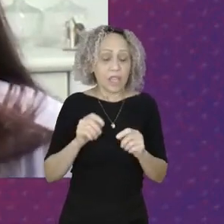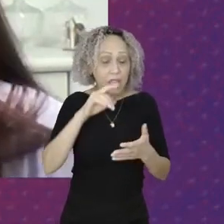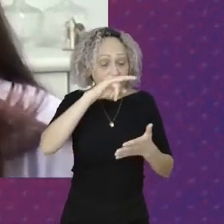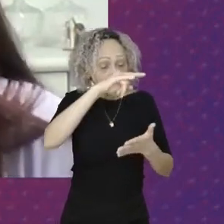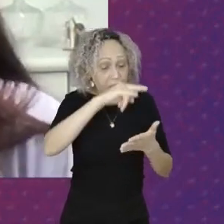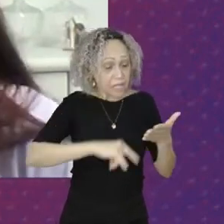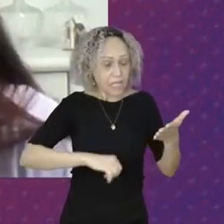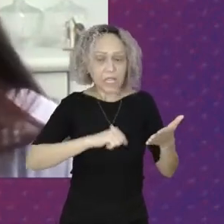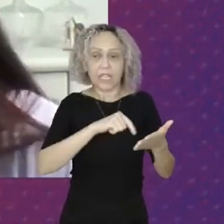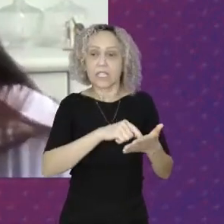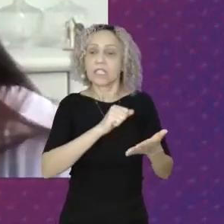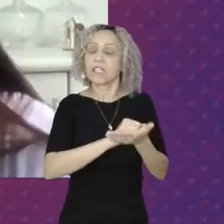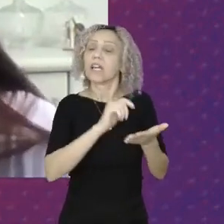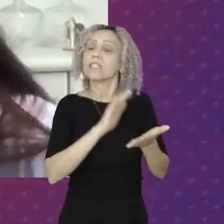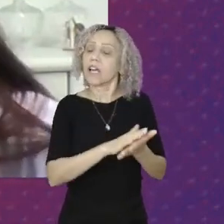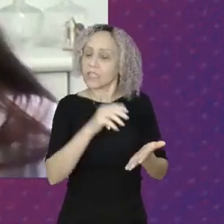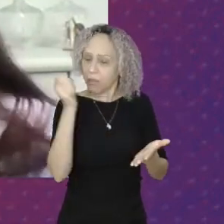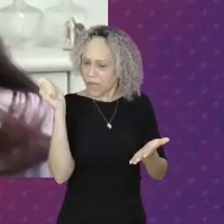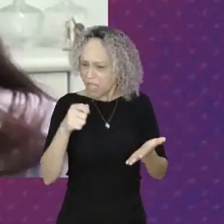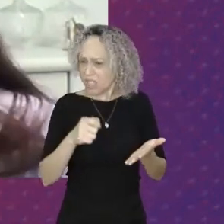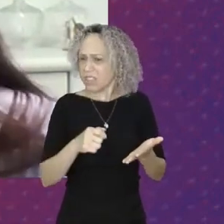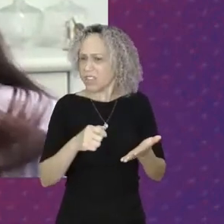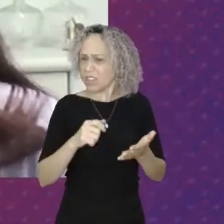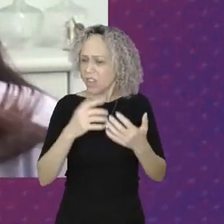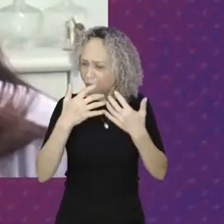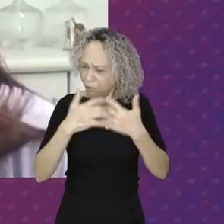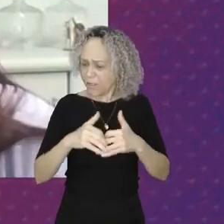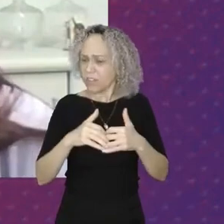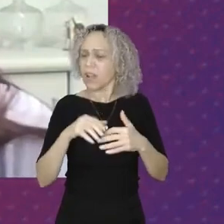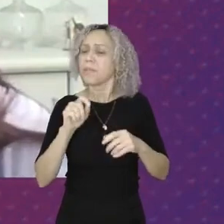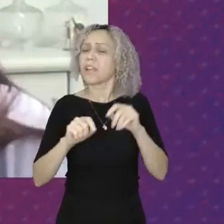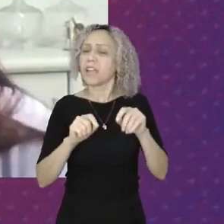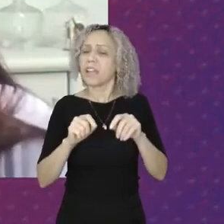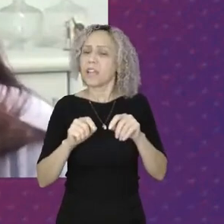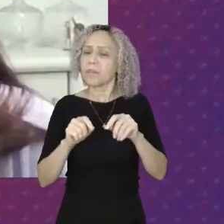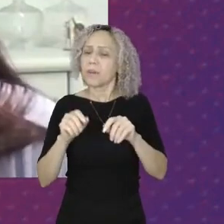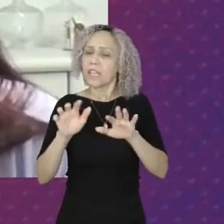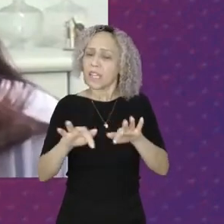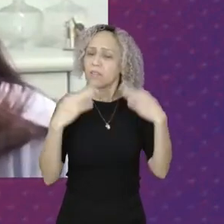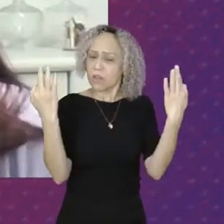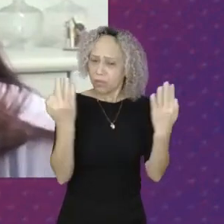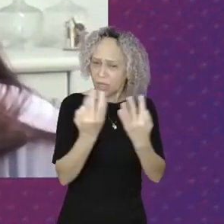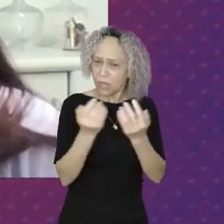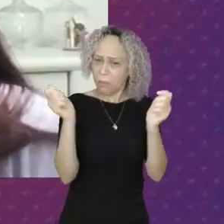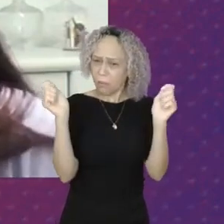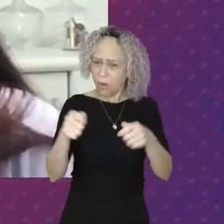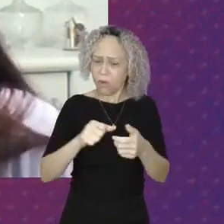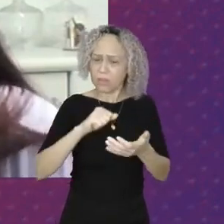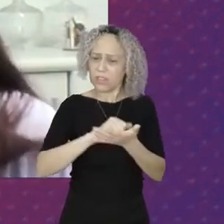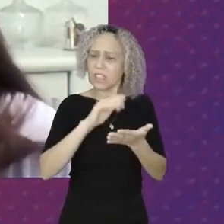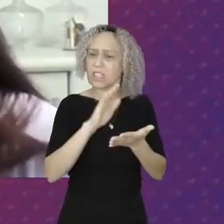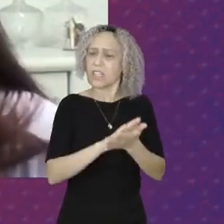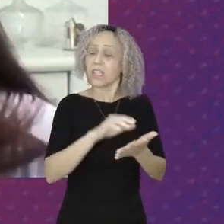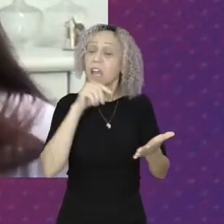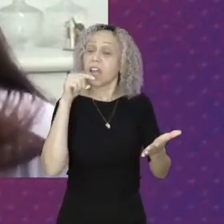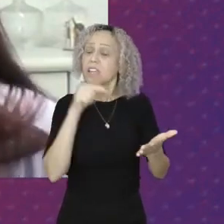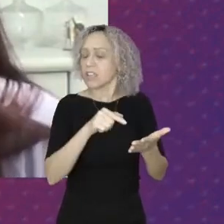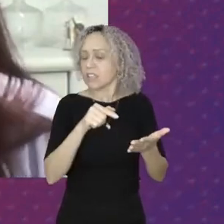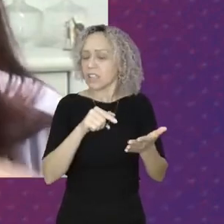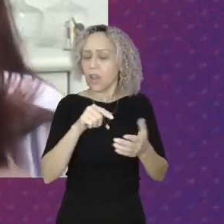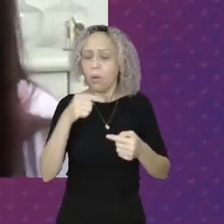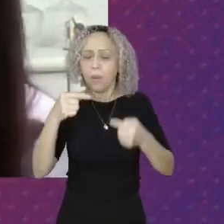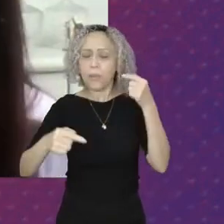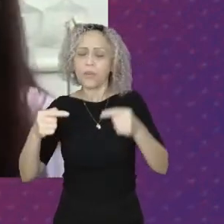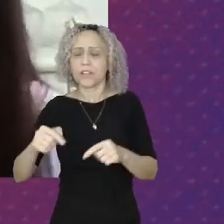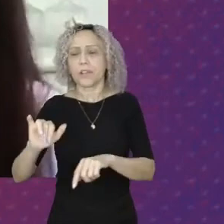possam Obter o seu cadastro Elas possam Se cadastrar Porque esse cadastro É uma política Muito estratégica